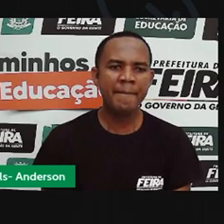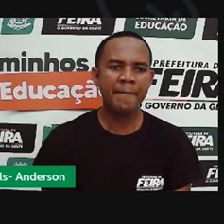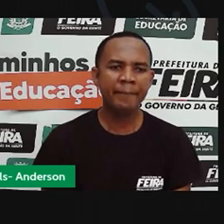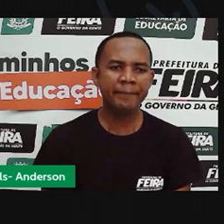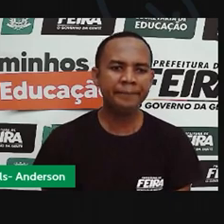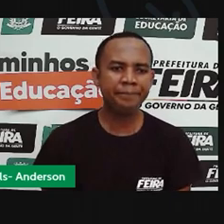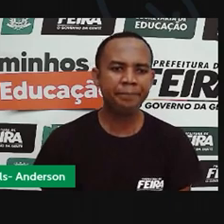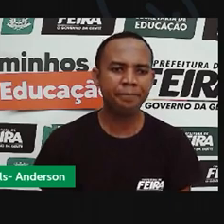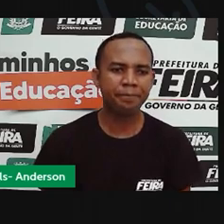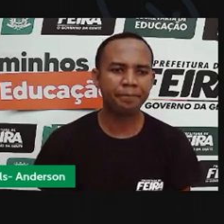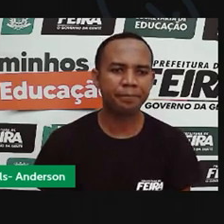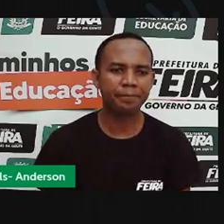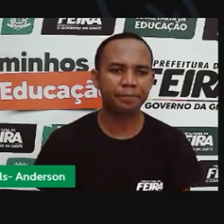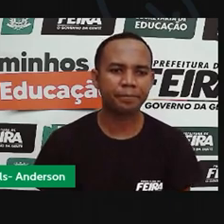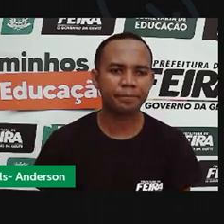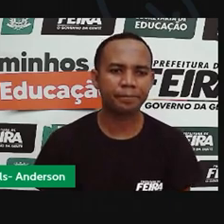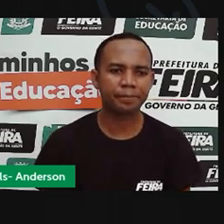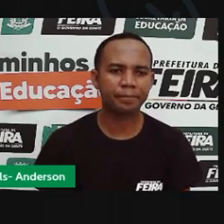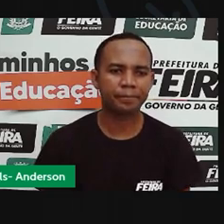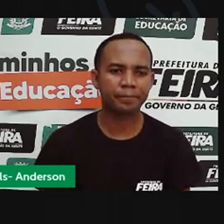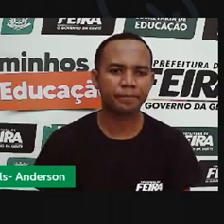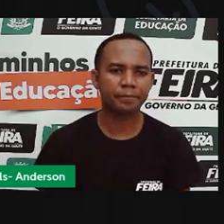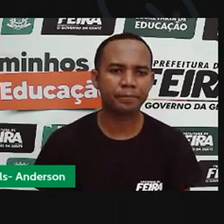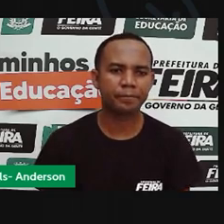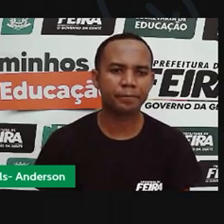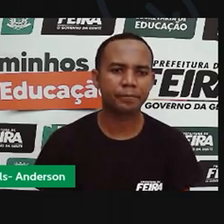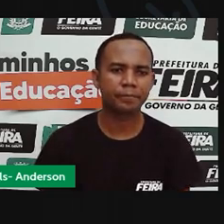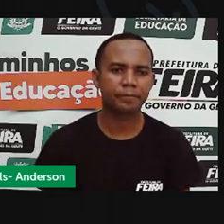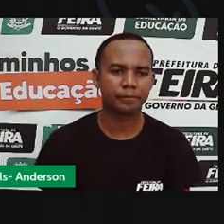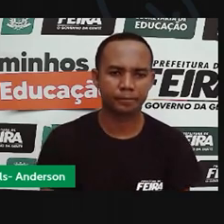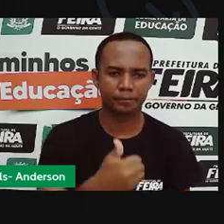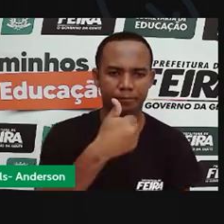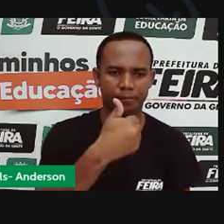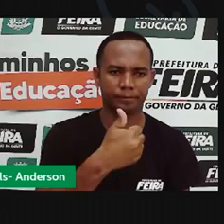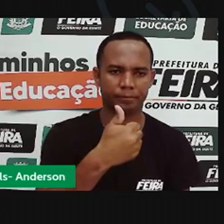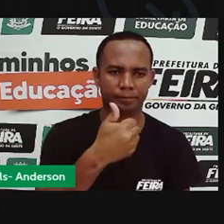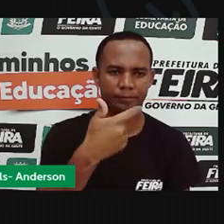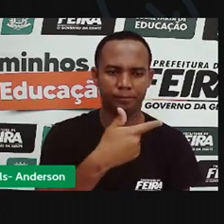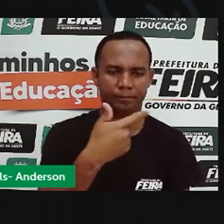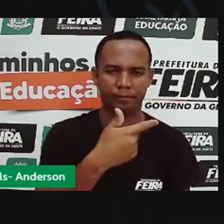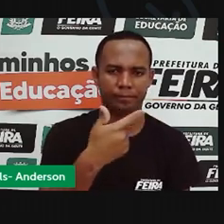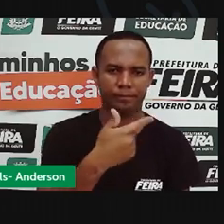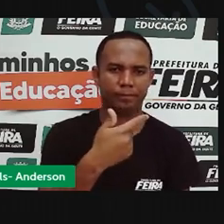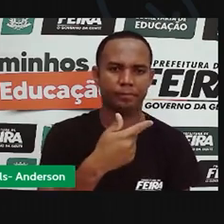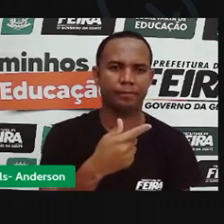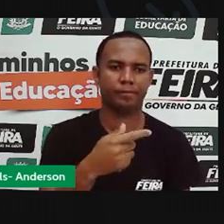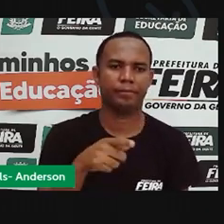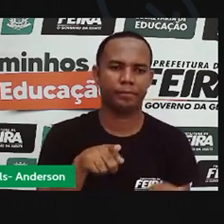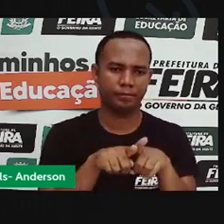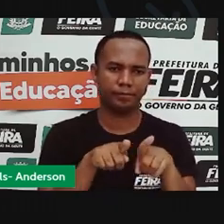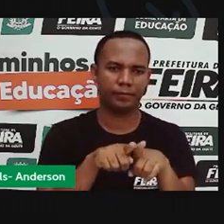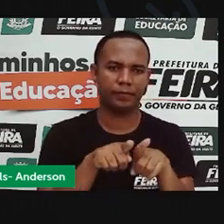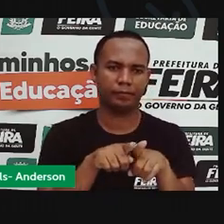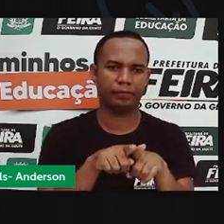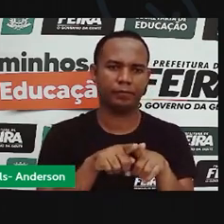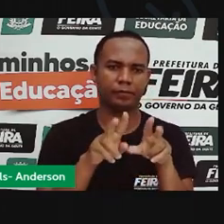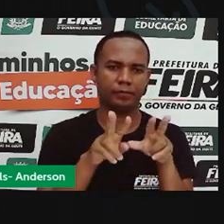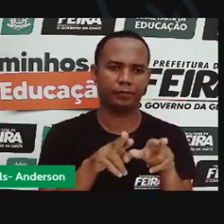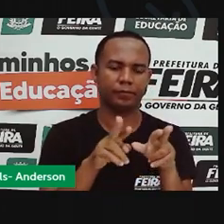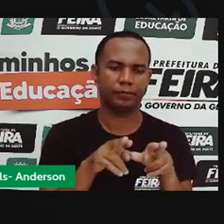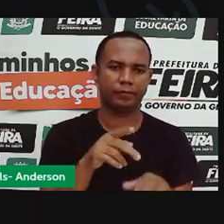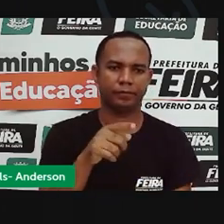7, 8, 9, 10, 11, a Pro marcou aqui o 12 e depois fez a mesma coisa para ficar certinho,